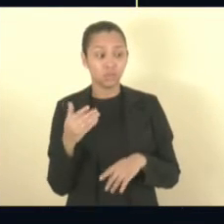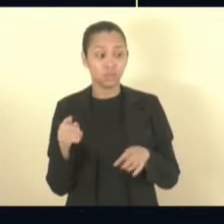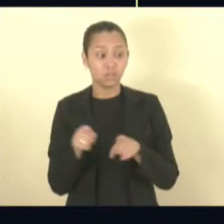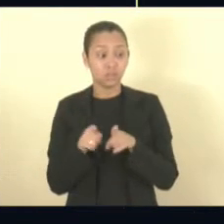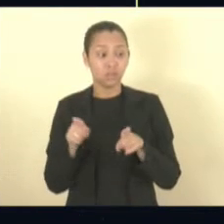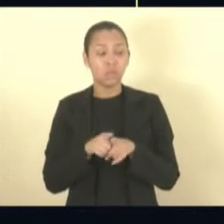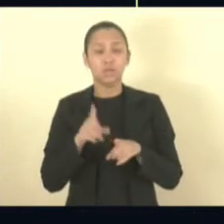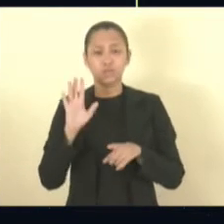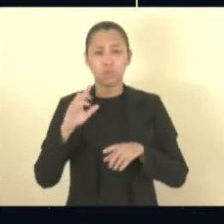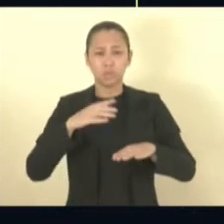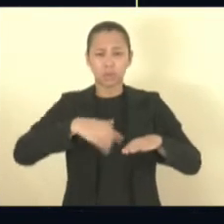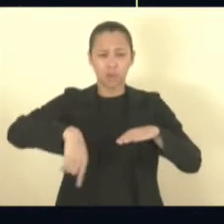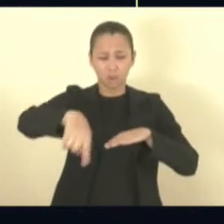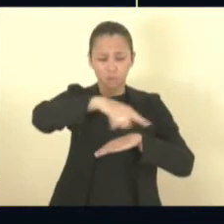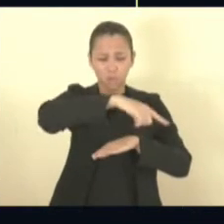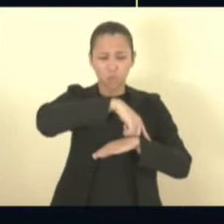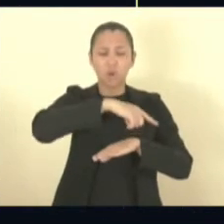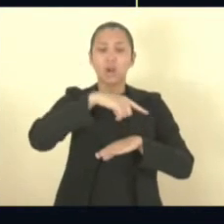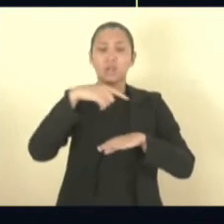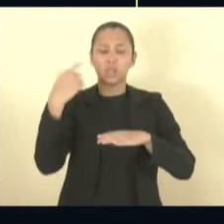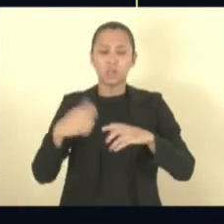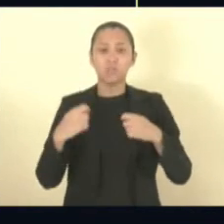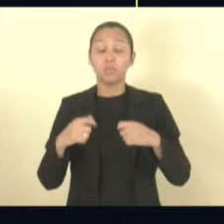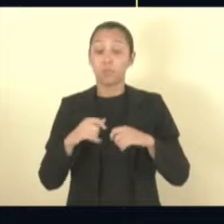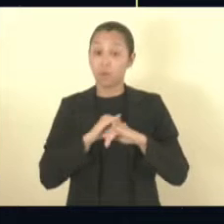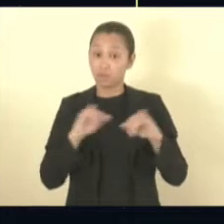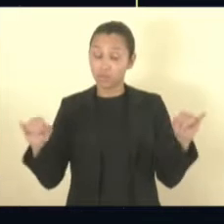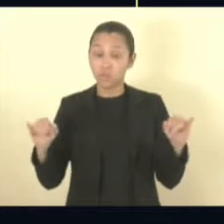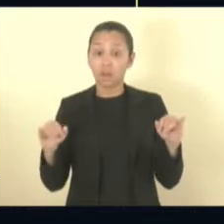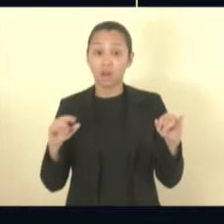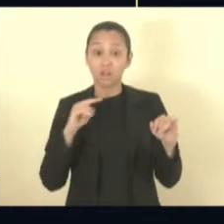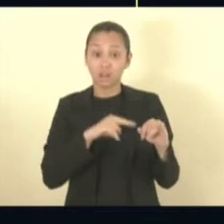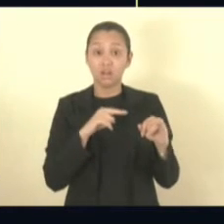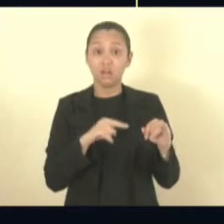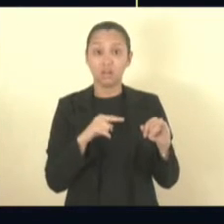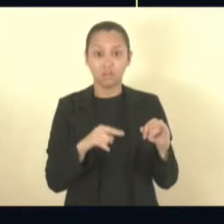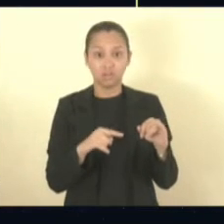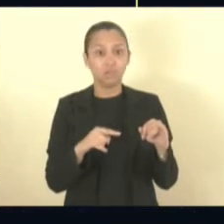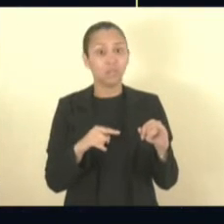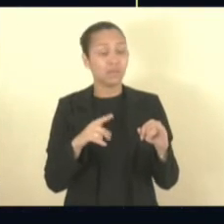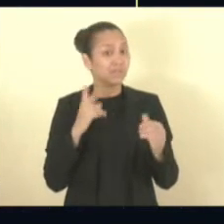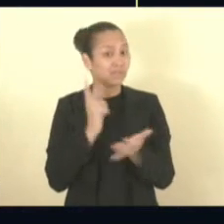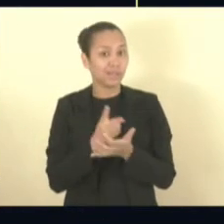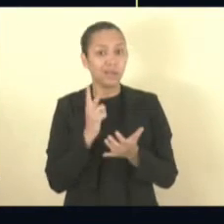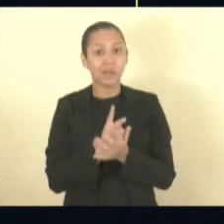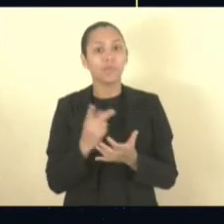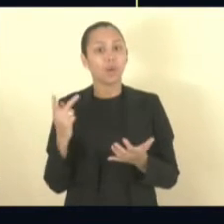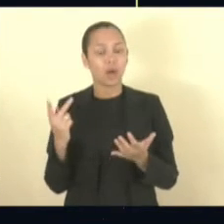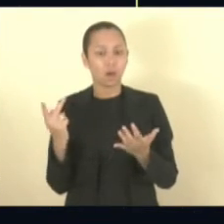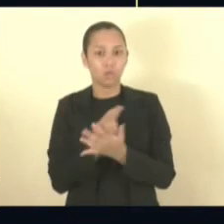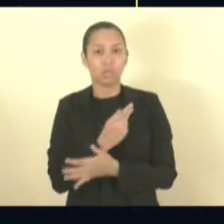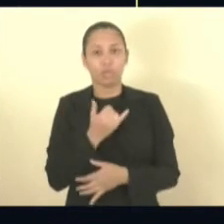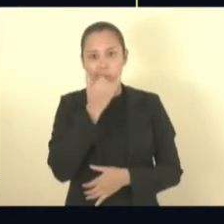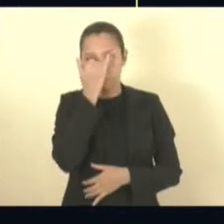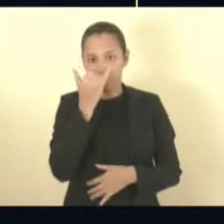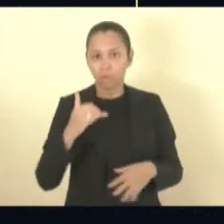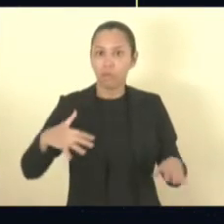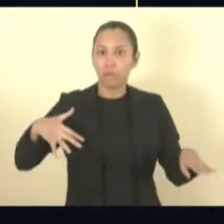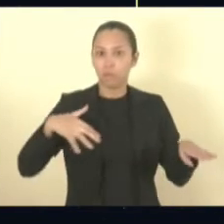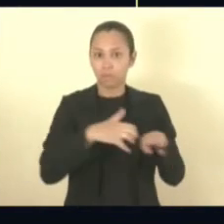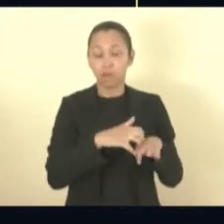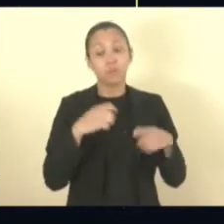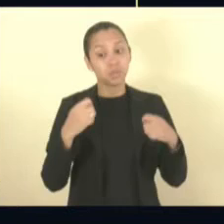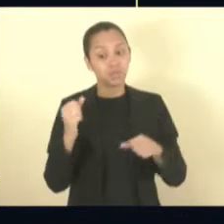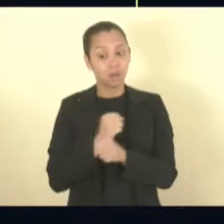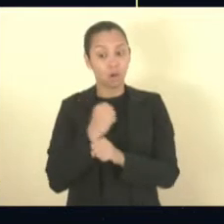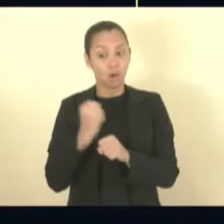sobre aquela rotatória, e é só para relatar que ali há constantes acidentes. Então, é muito importante que adiante aquela obra.